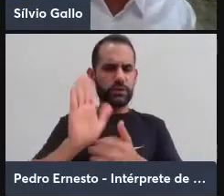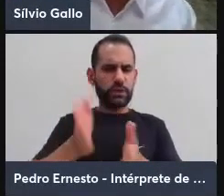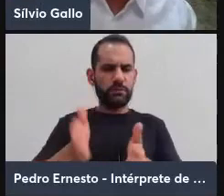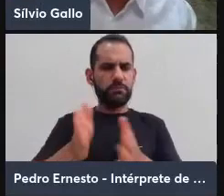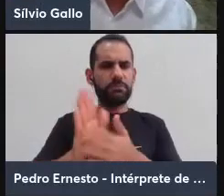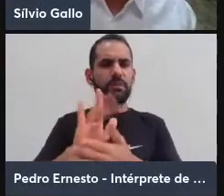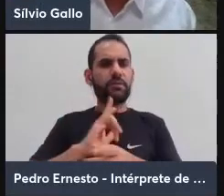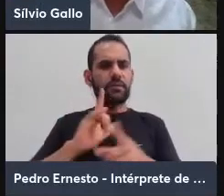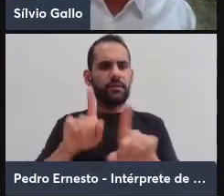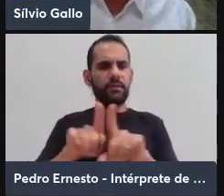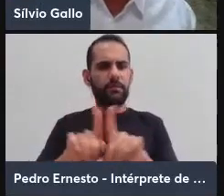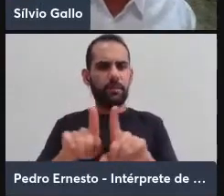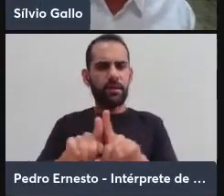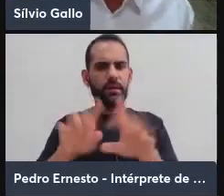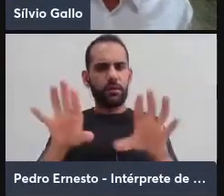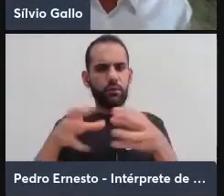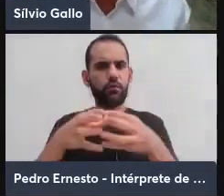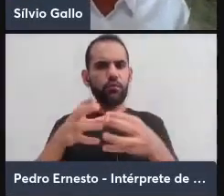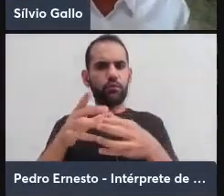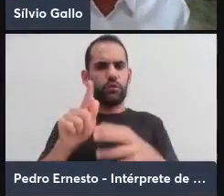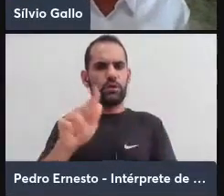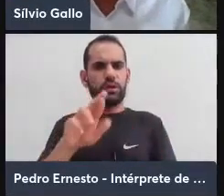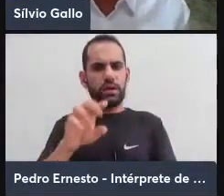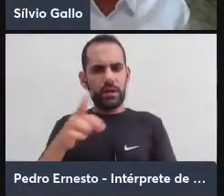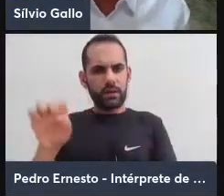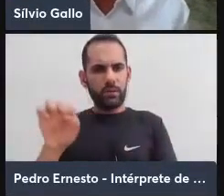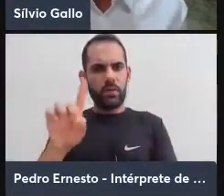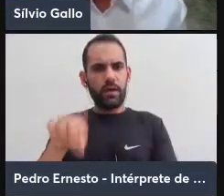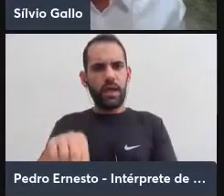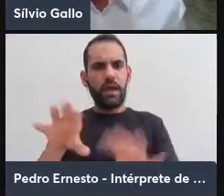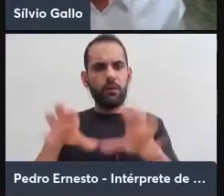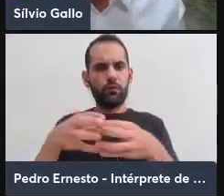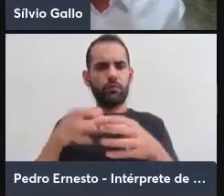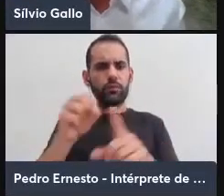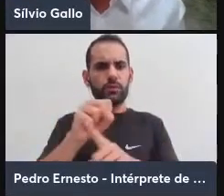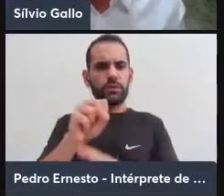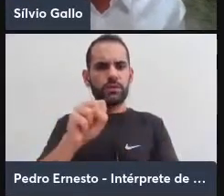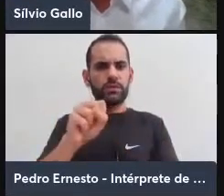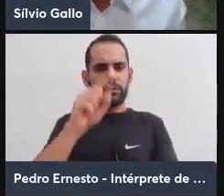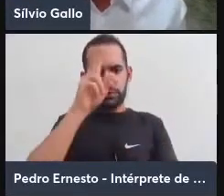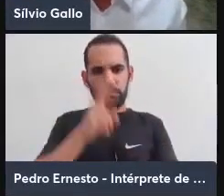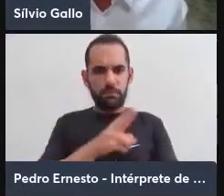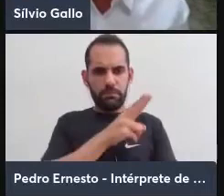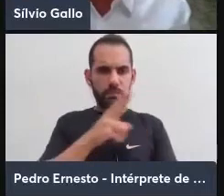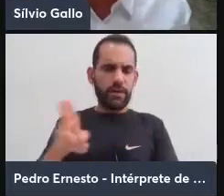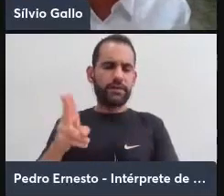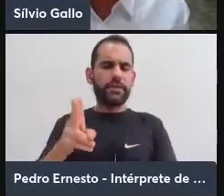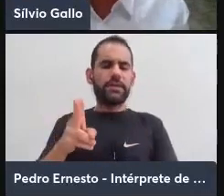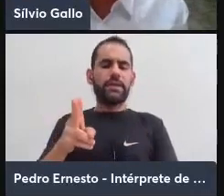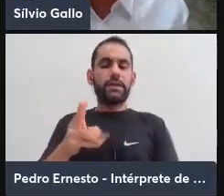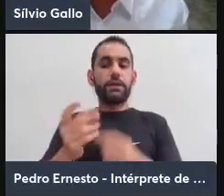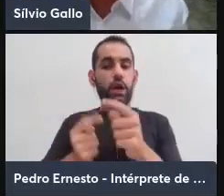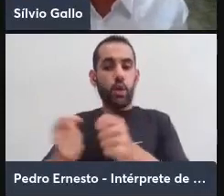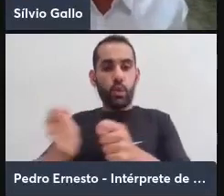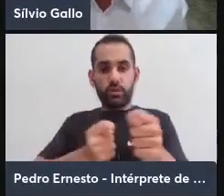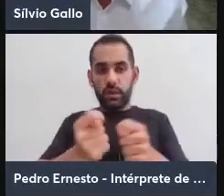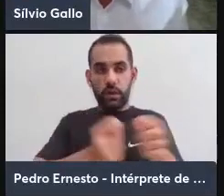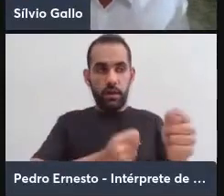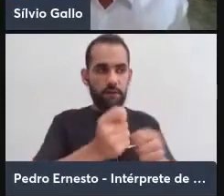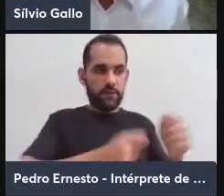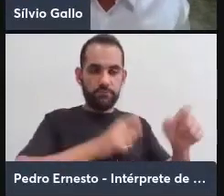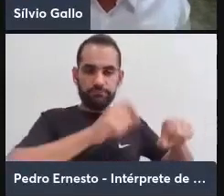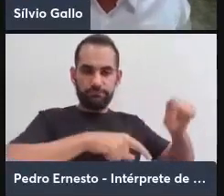ele era também um depósito de grãos, porque era a classe sacerdotal que comandava o Estado, que controlava as colheitas,